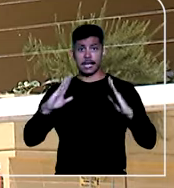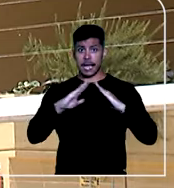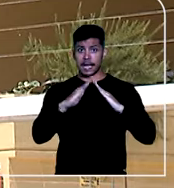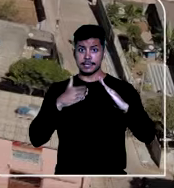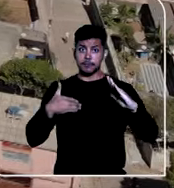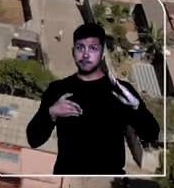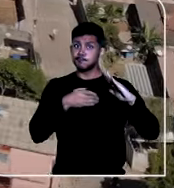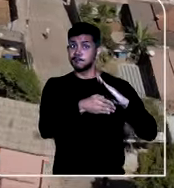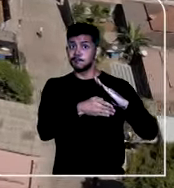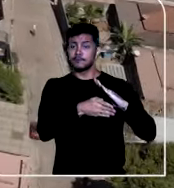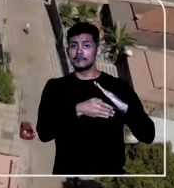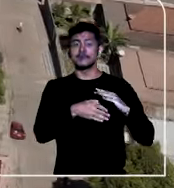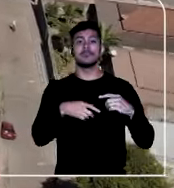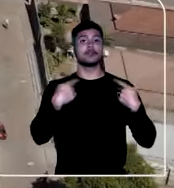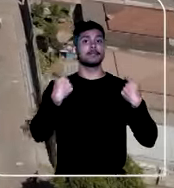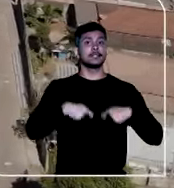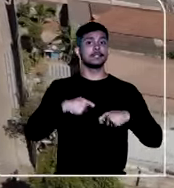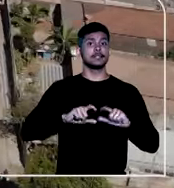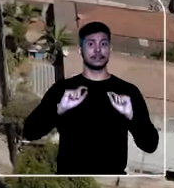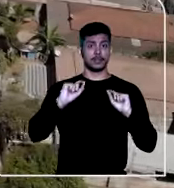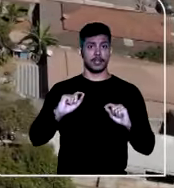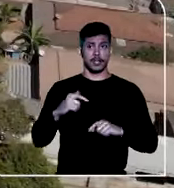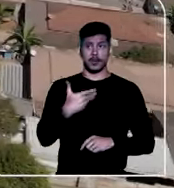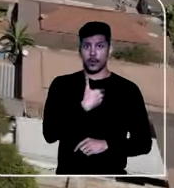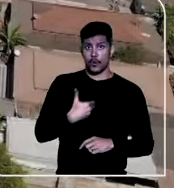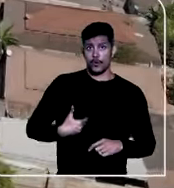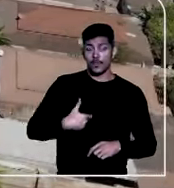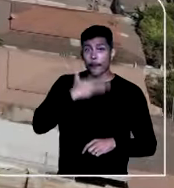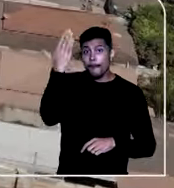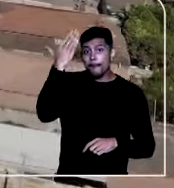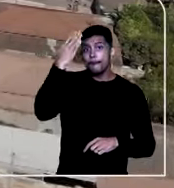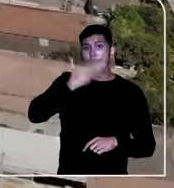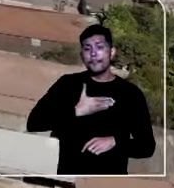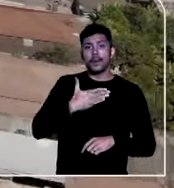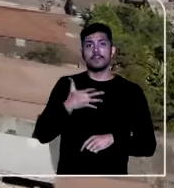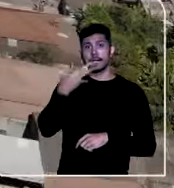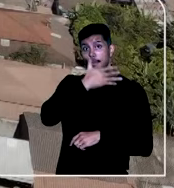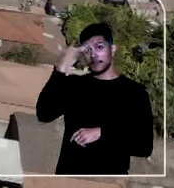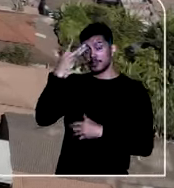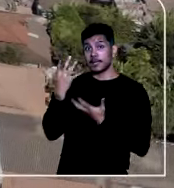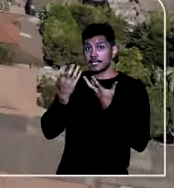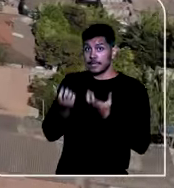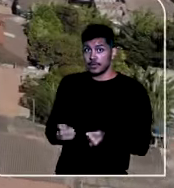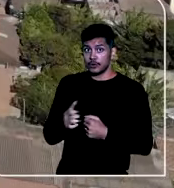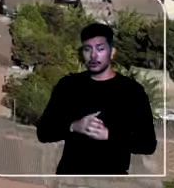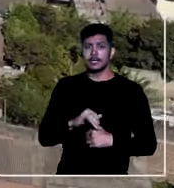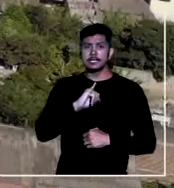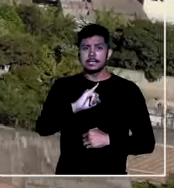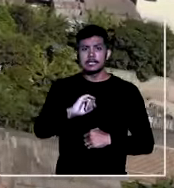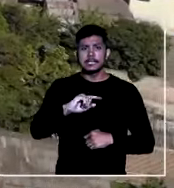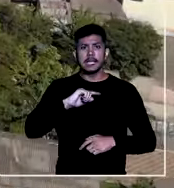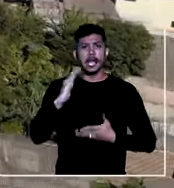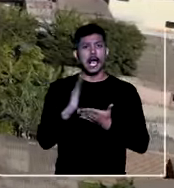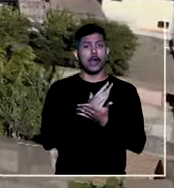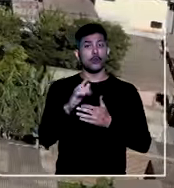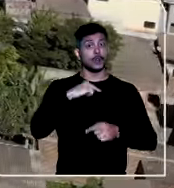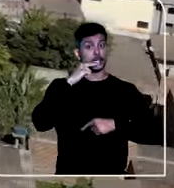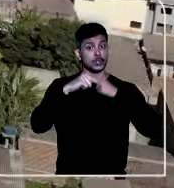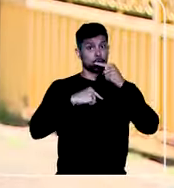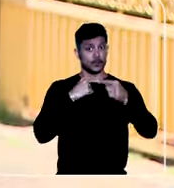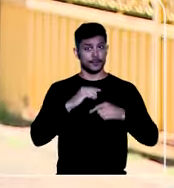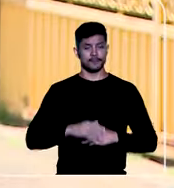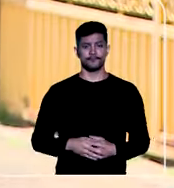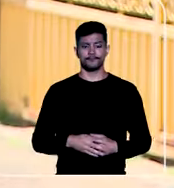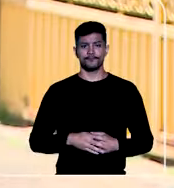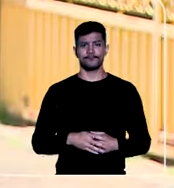algum crime, cabe ao Estado provar que houve autorização, se houver dúvidas sobre o consentimento claro e voluntário do morador.